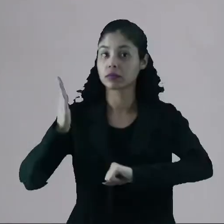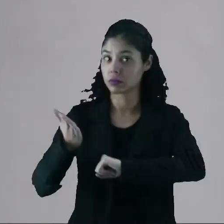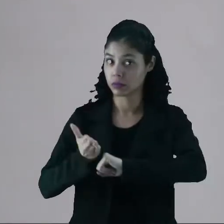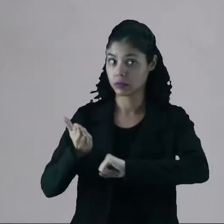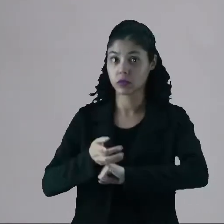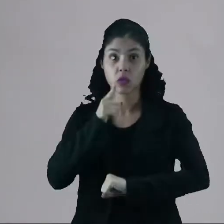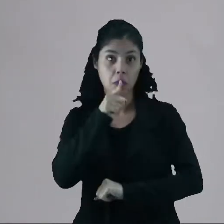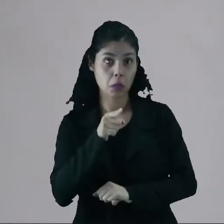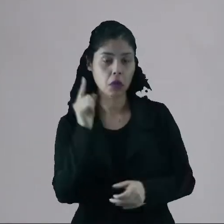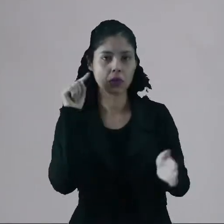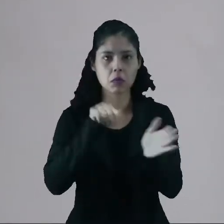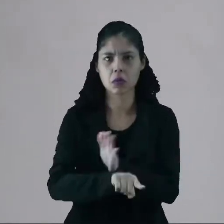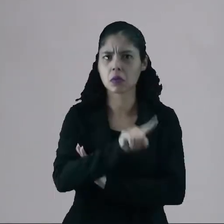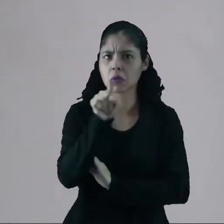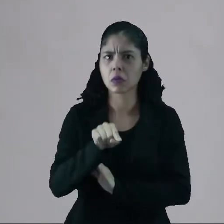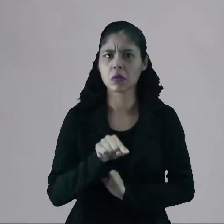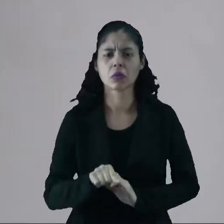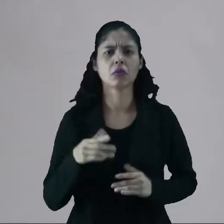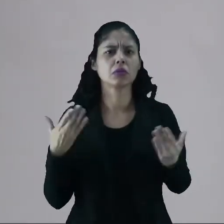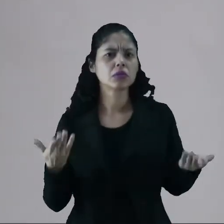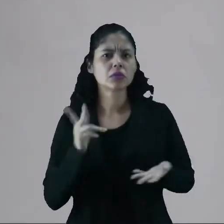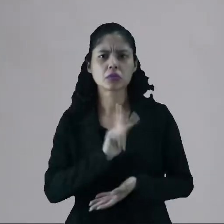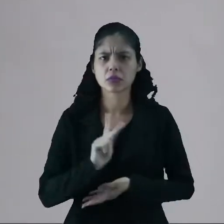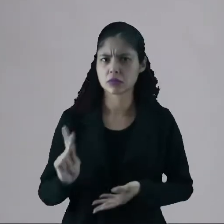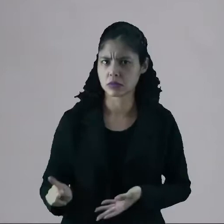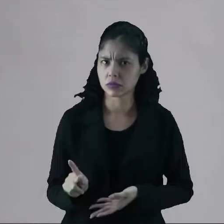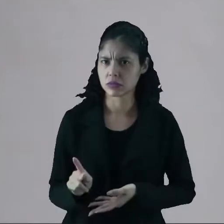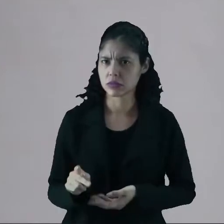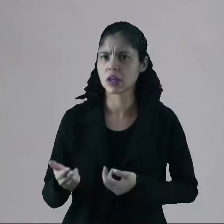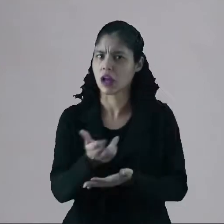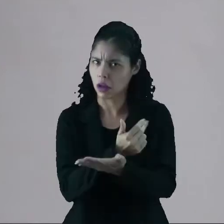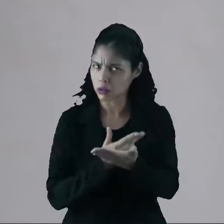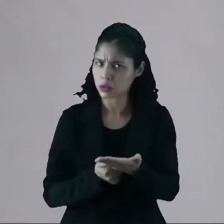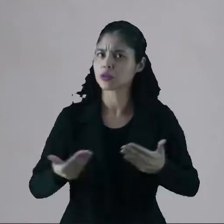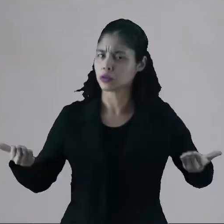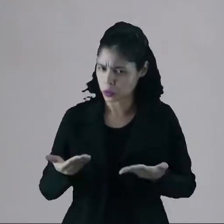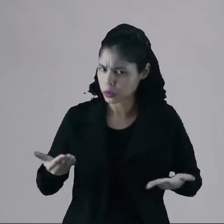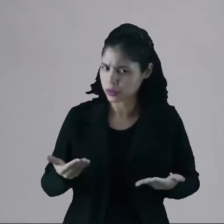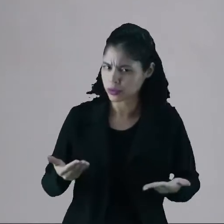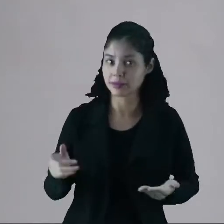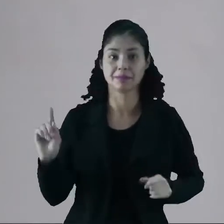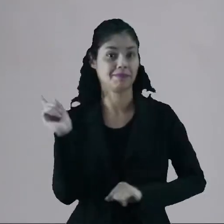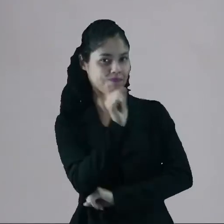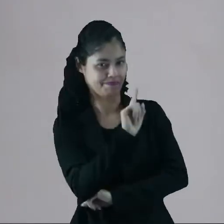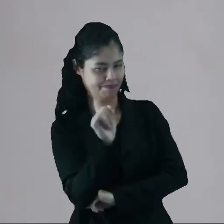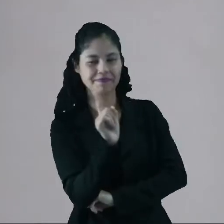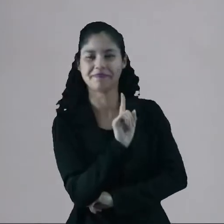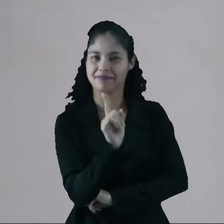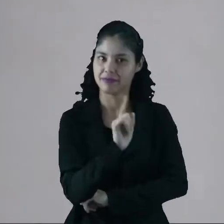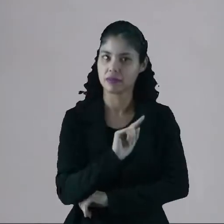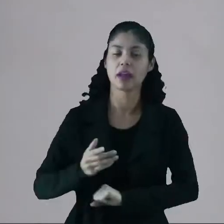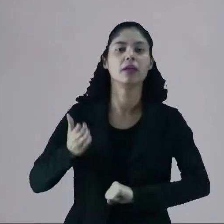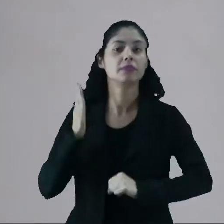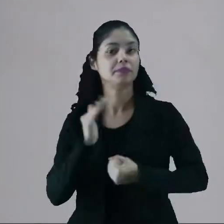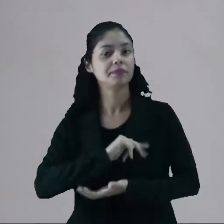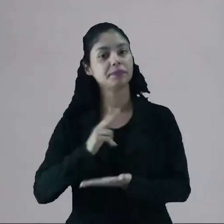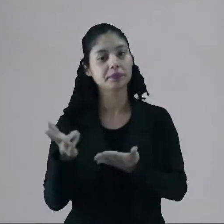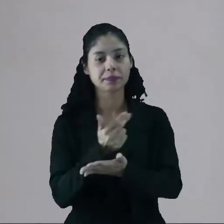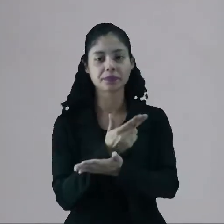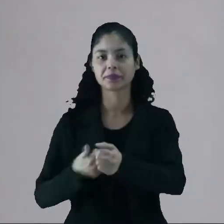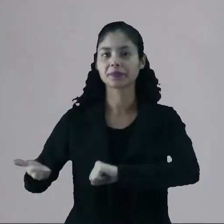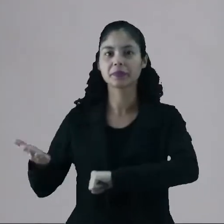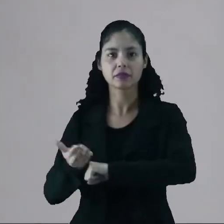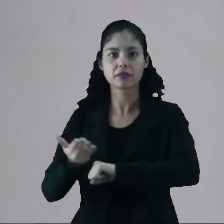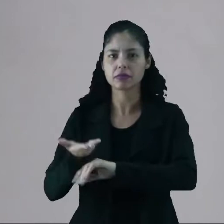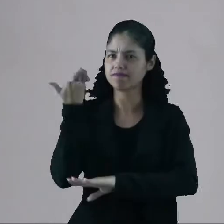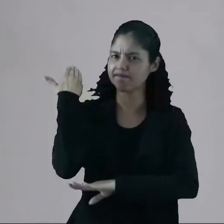E aí você pode estar se perguntando, arte moderna, professora, deve ser arte da atualidade. Não, meus queridos, arte moderna vem lá